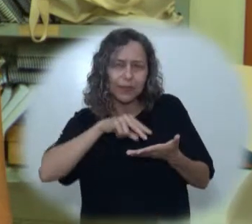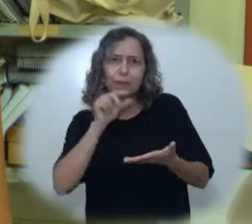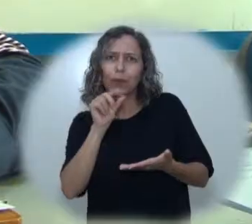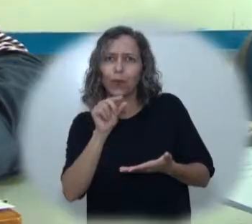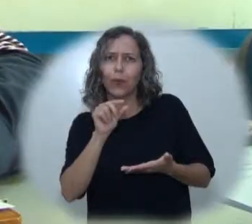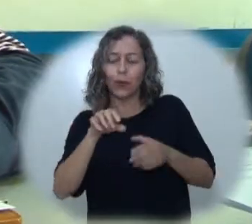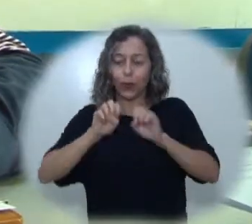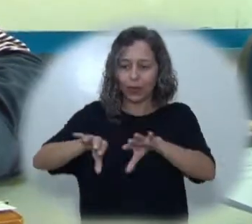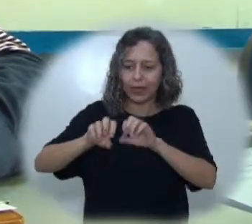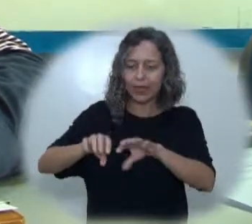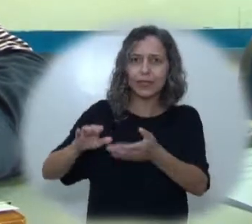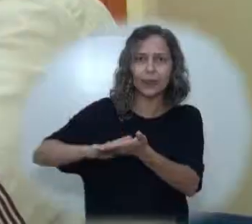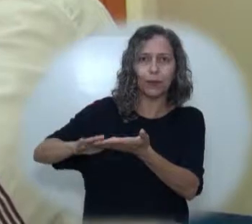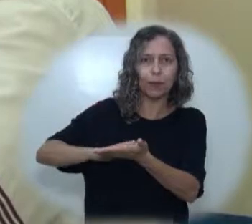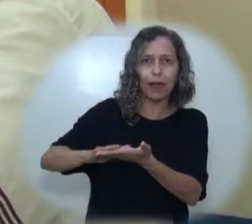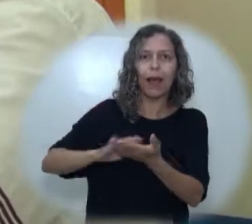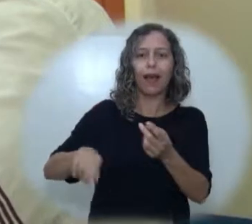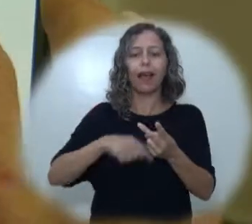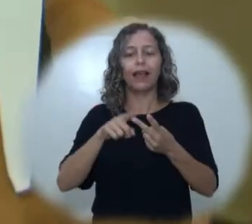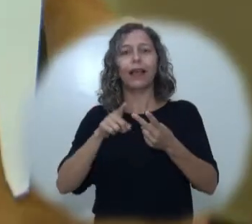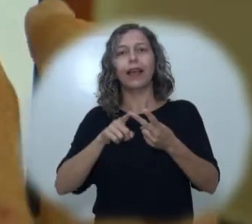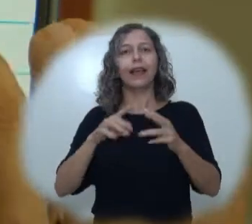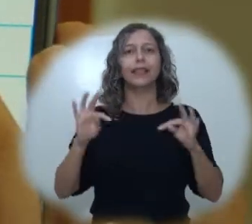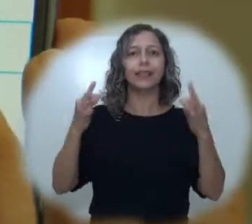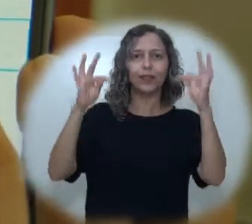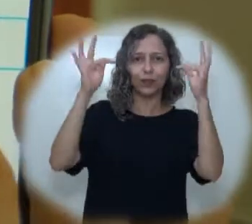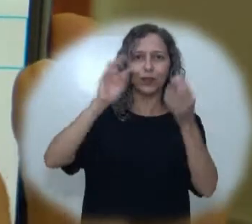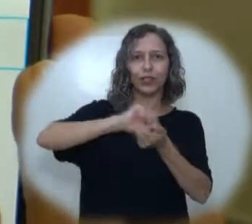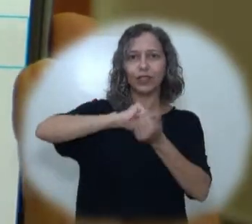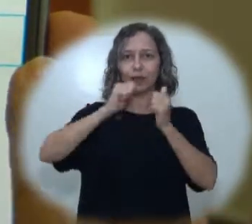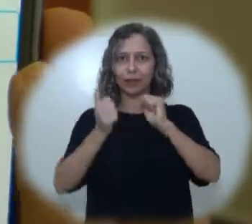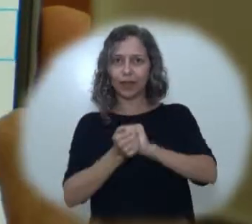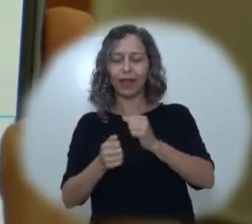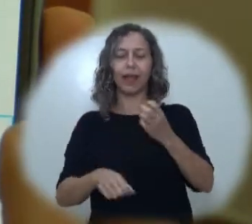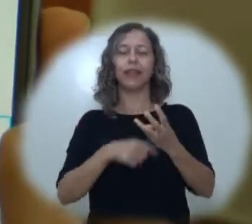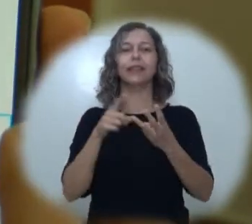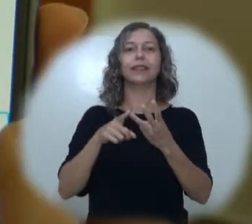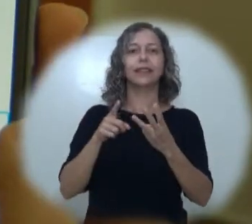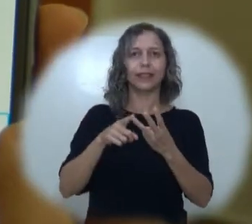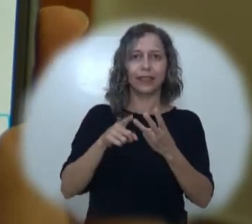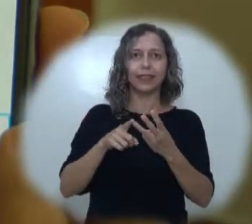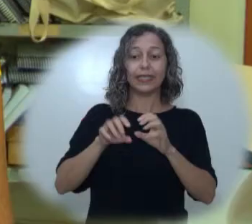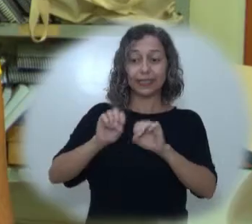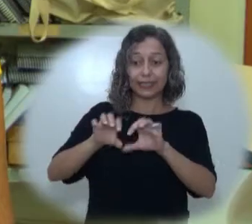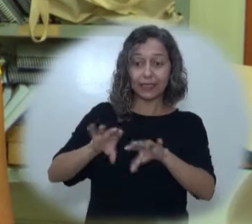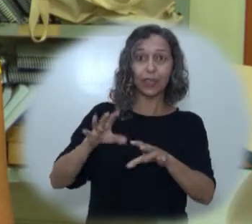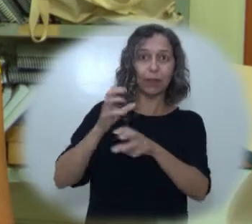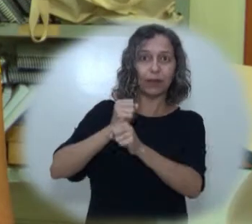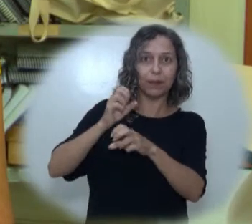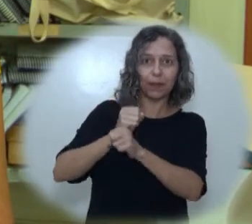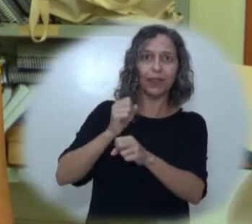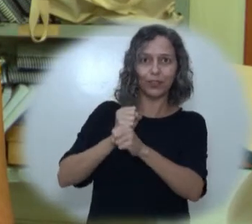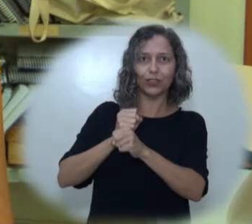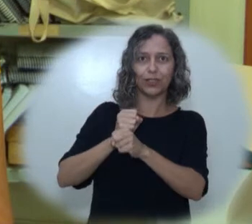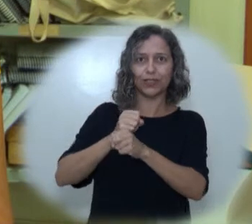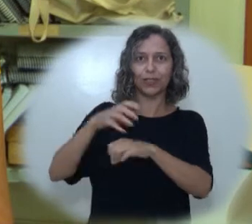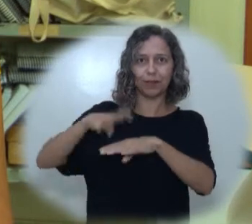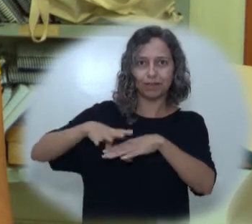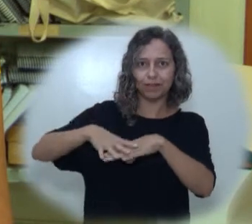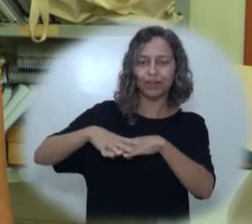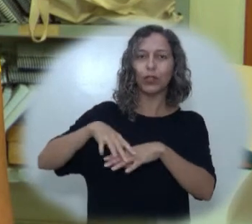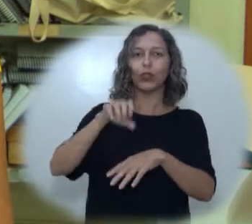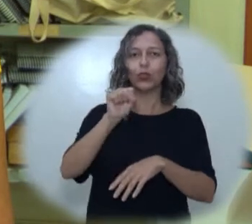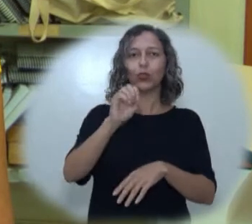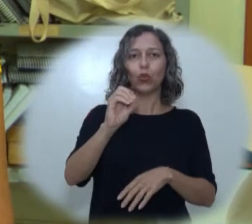visual. Assino o sistema Braille para eles, a informática adaptada, utilizar o Soroban